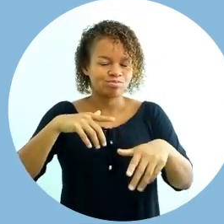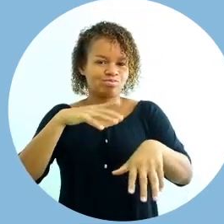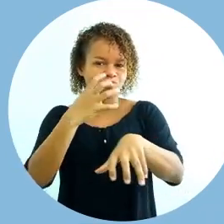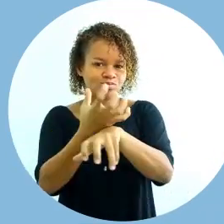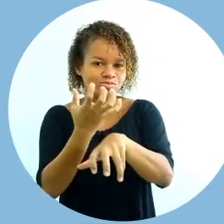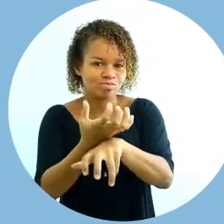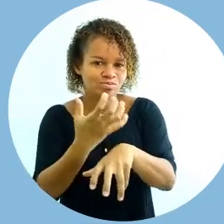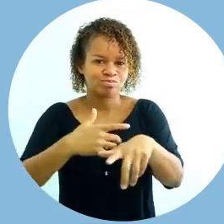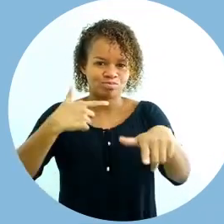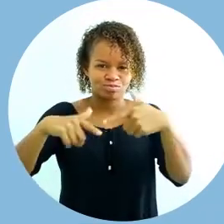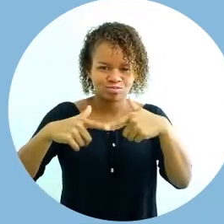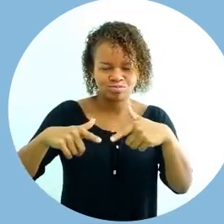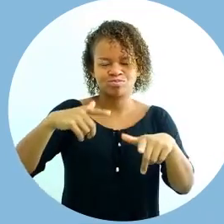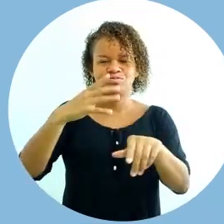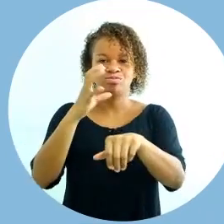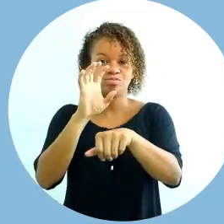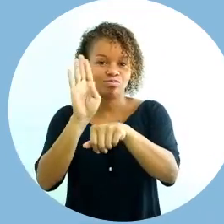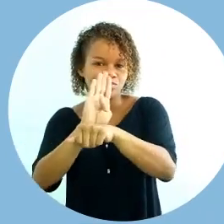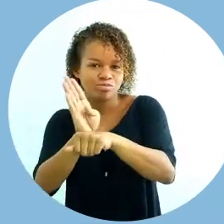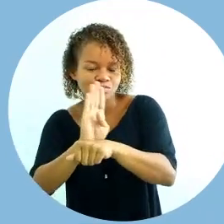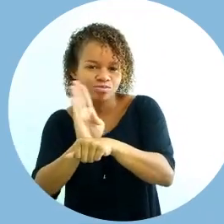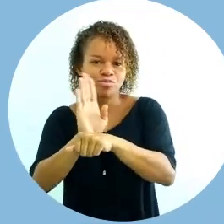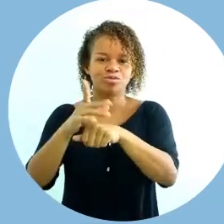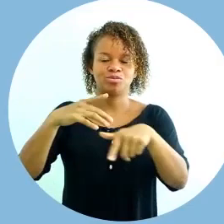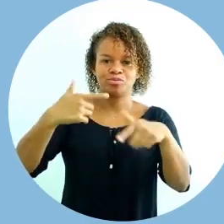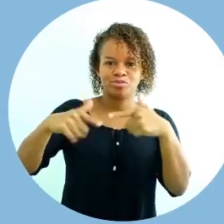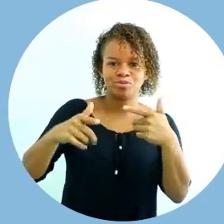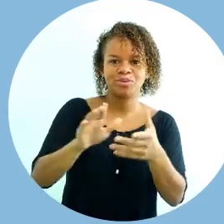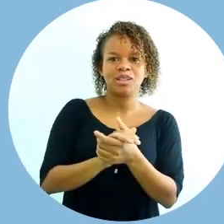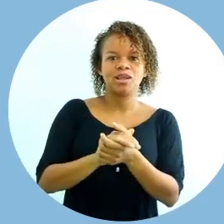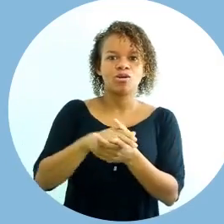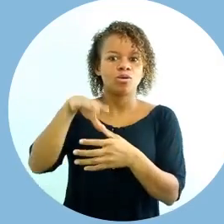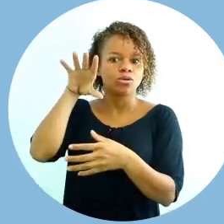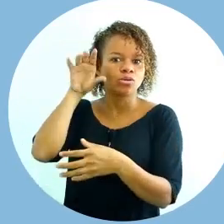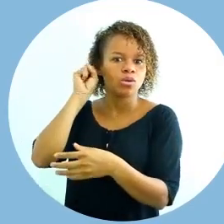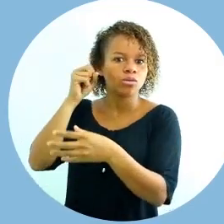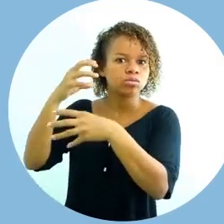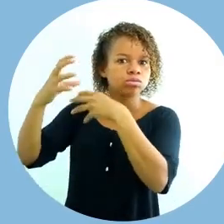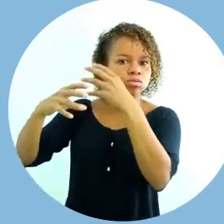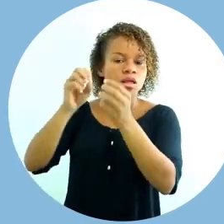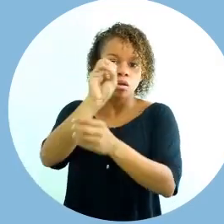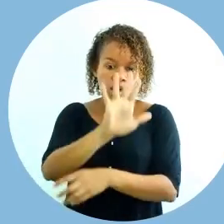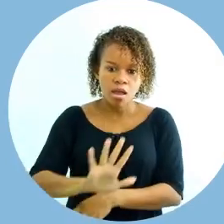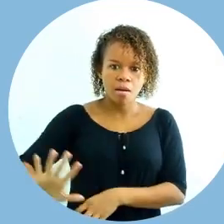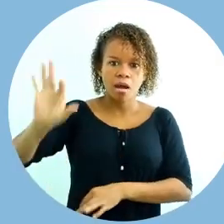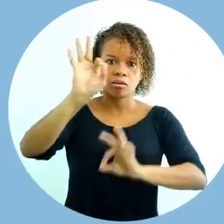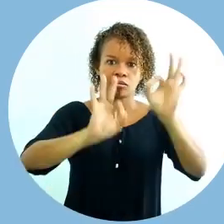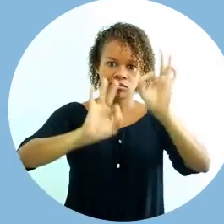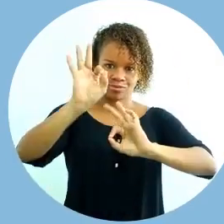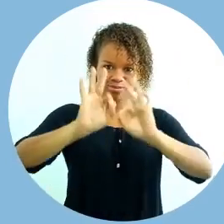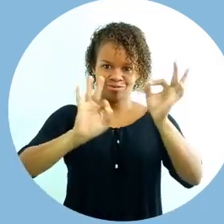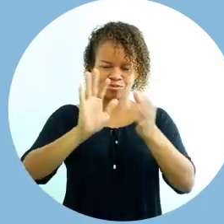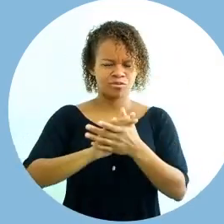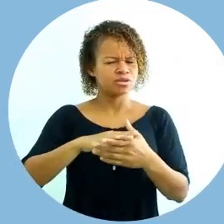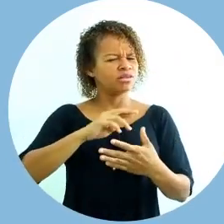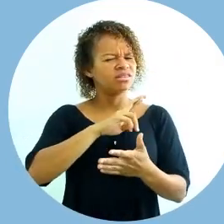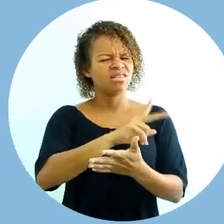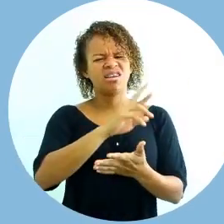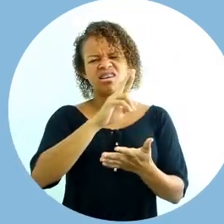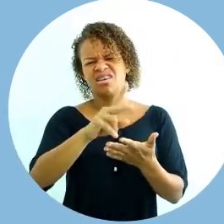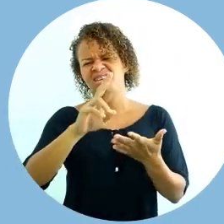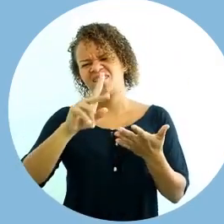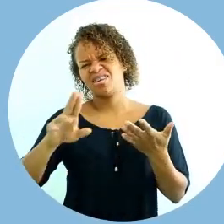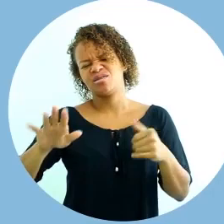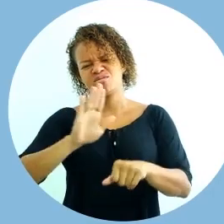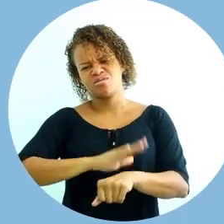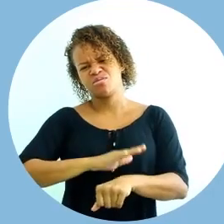a animação e trabalhos com vídeo, com som e composição de imagens também. Bem, passei por